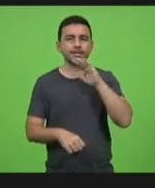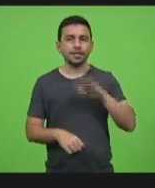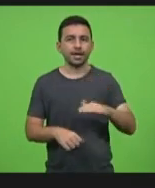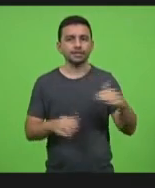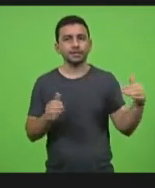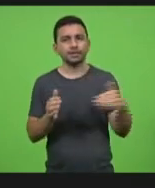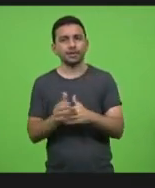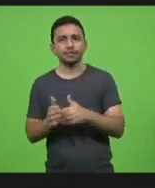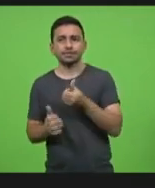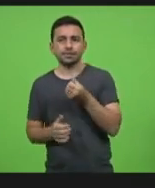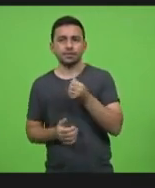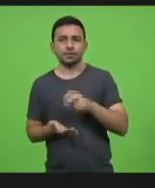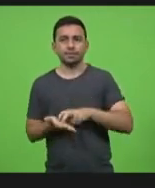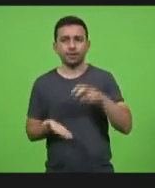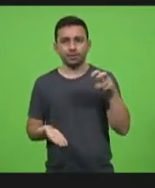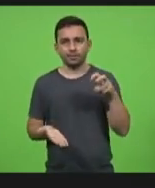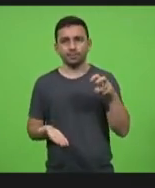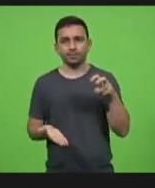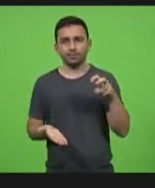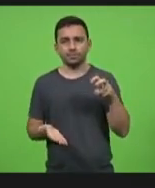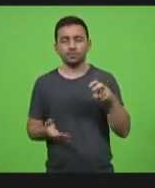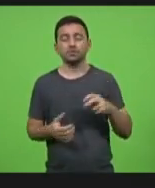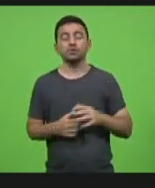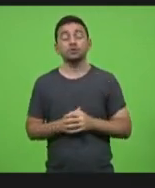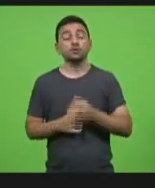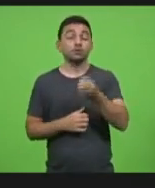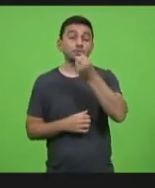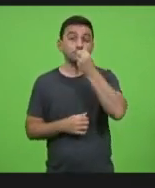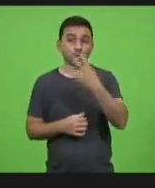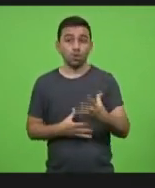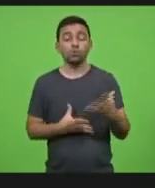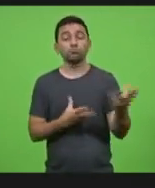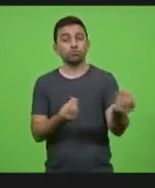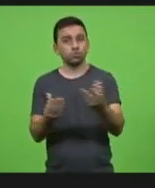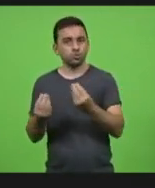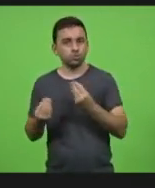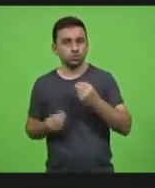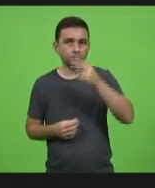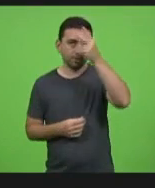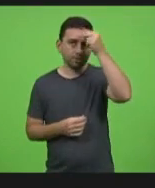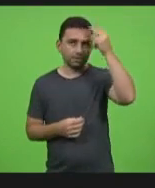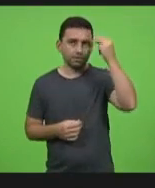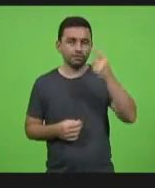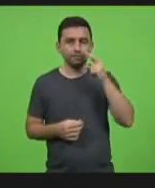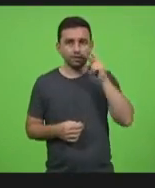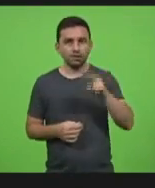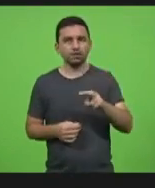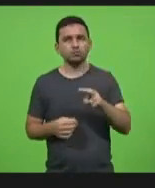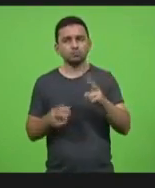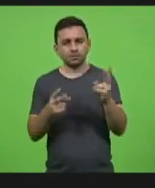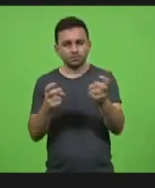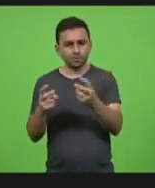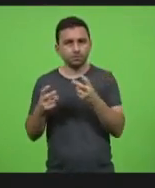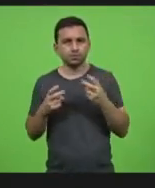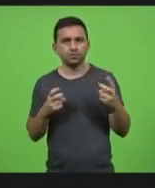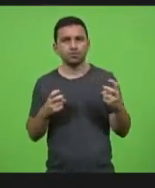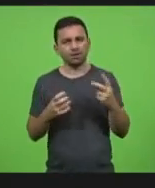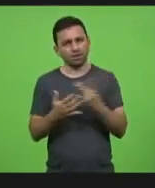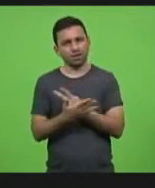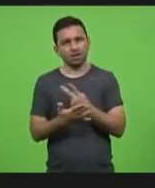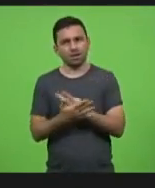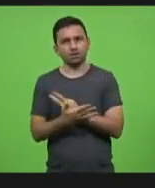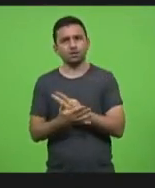da manhã que bom que diversos prefeitos viram a besteira que fizeram o erro que cometeram e